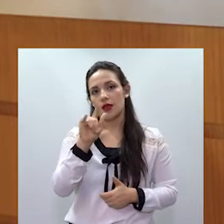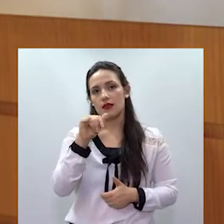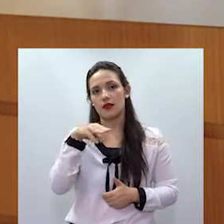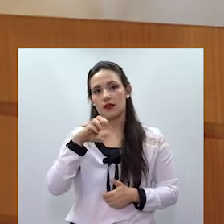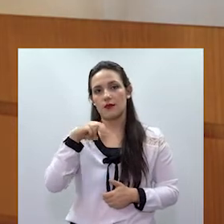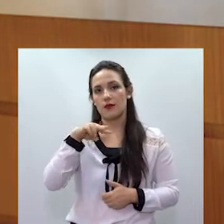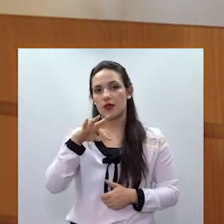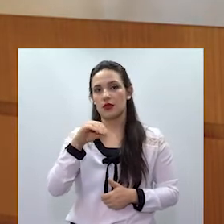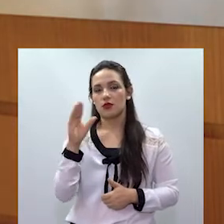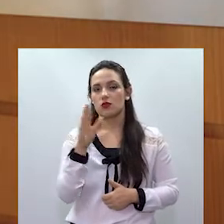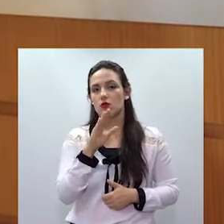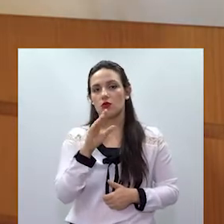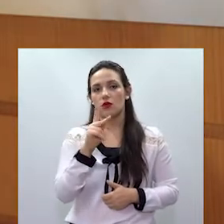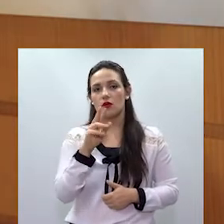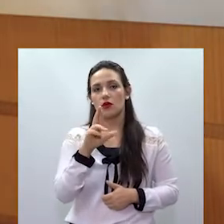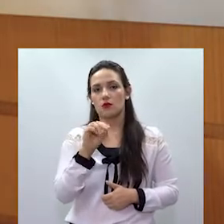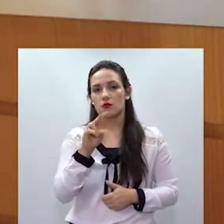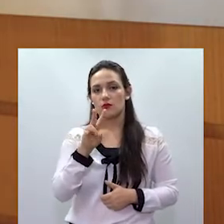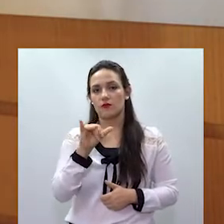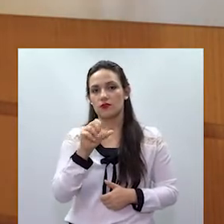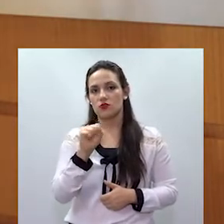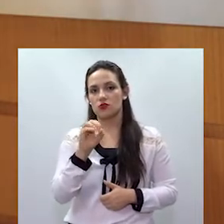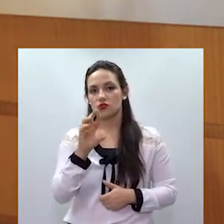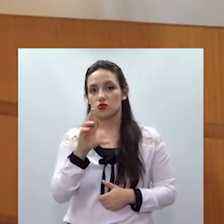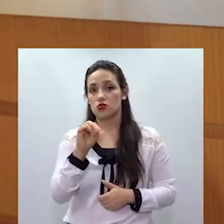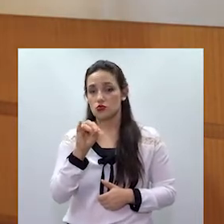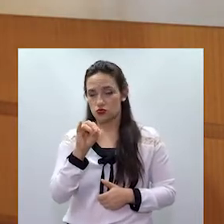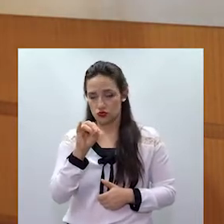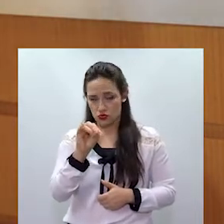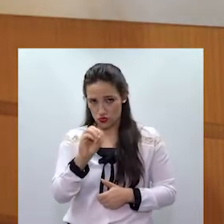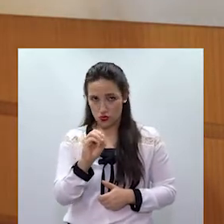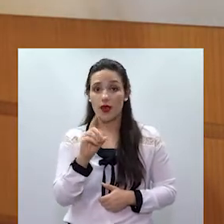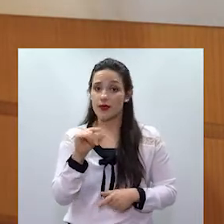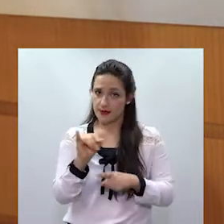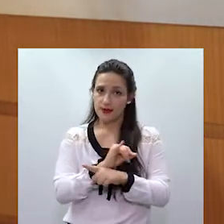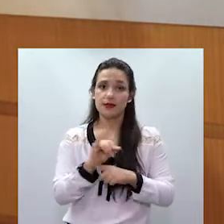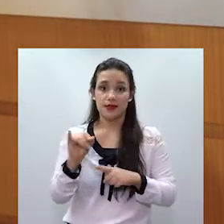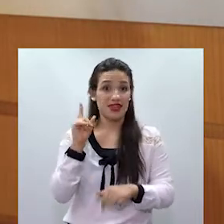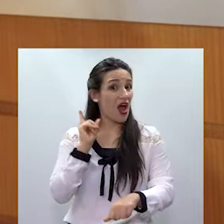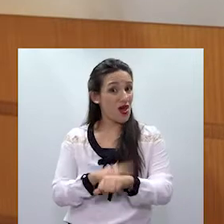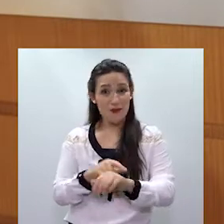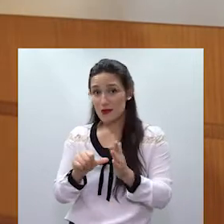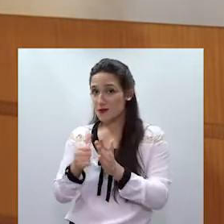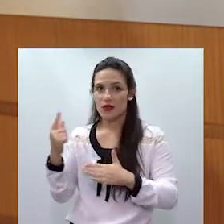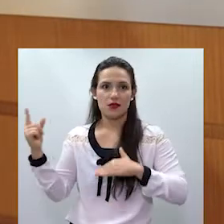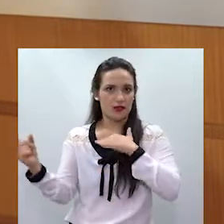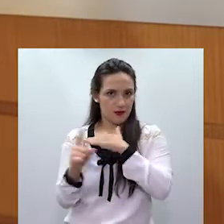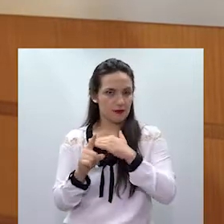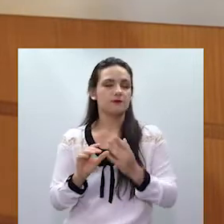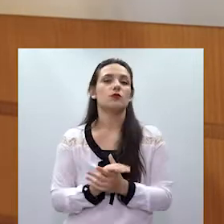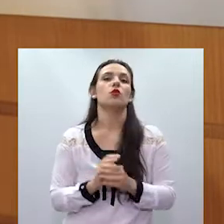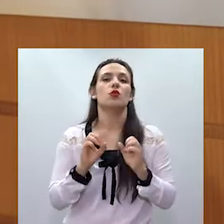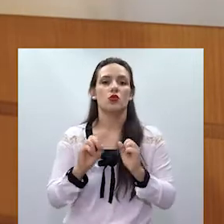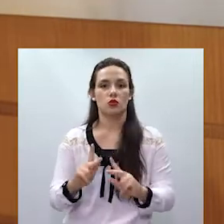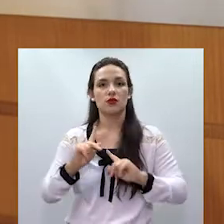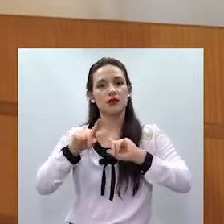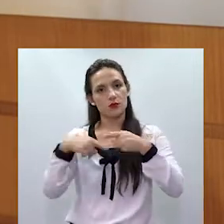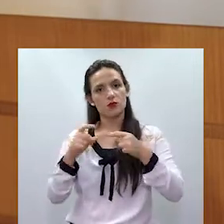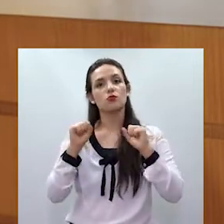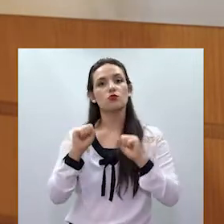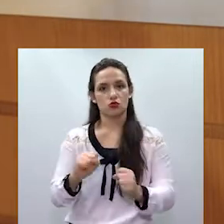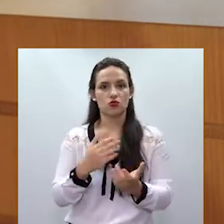Então, várias medidas já podem ser tomadas para atender a vítima naquele primeiro momento. E, posteriormente, pode ser